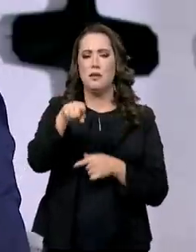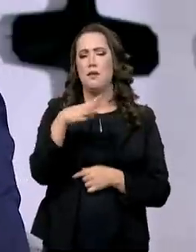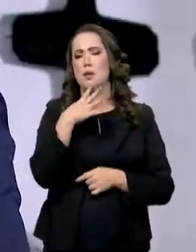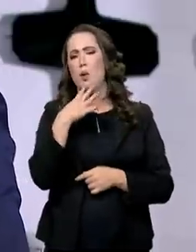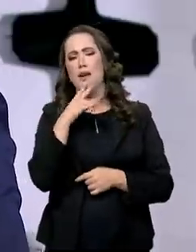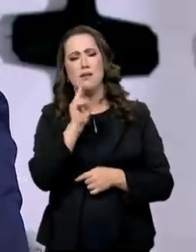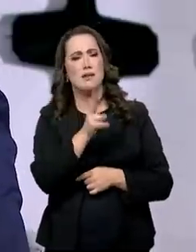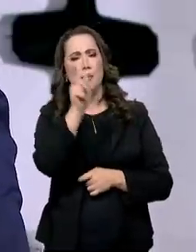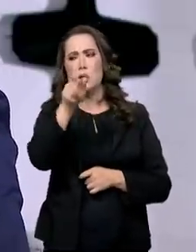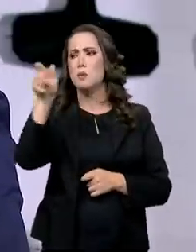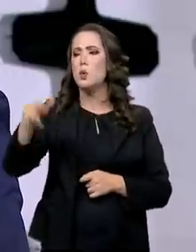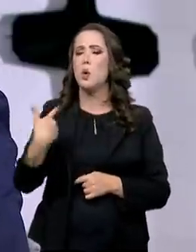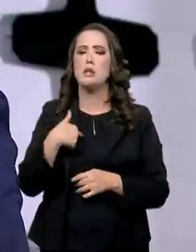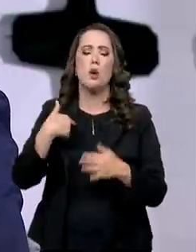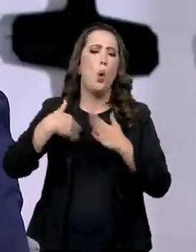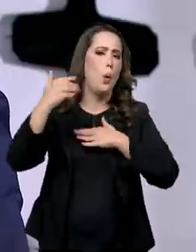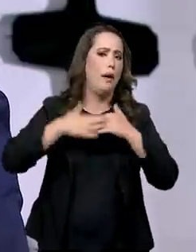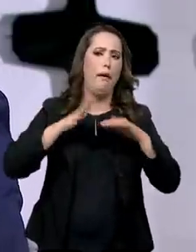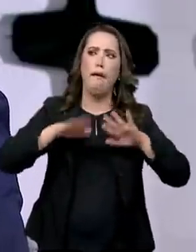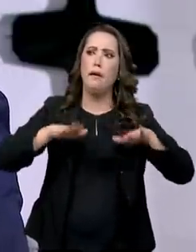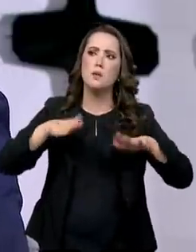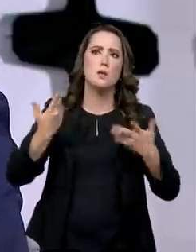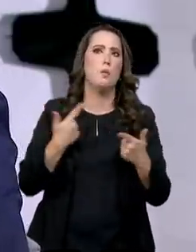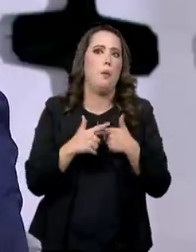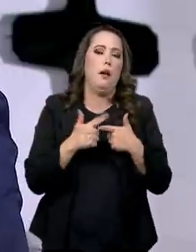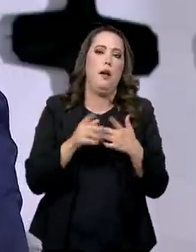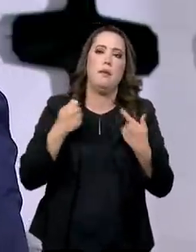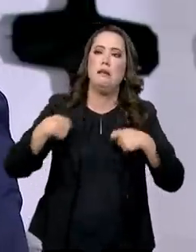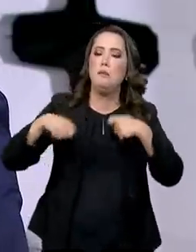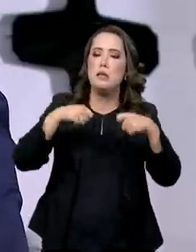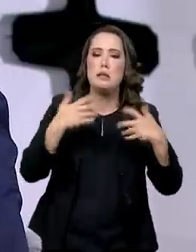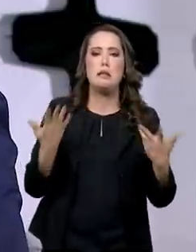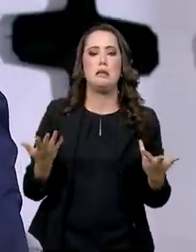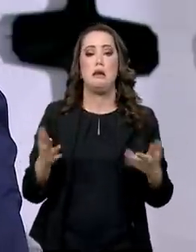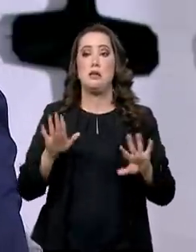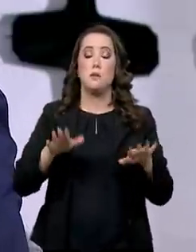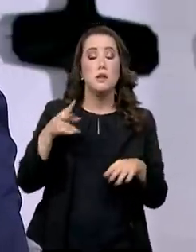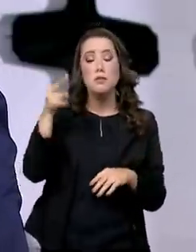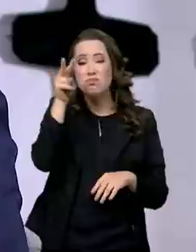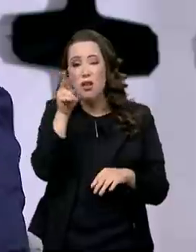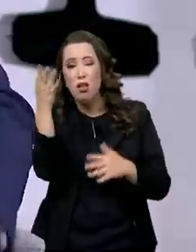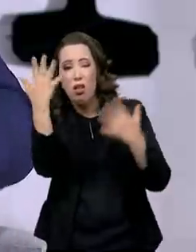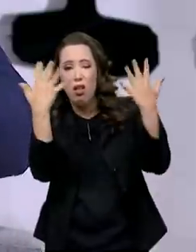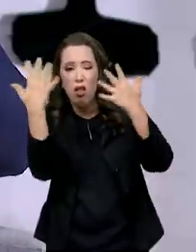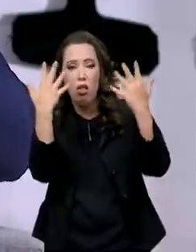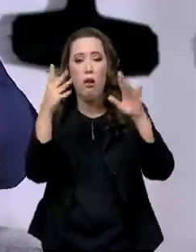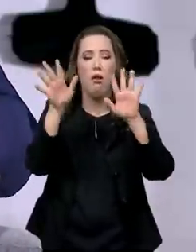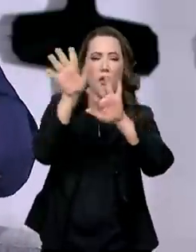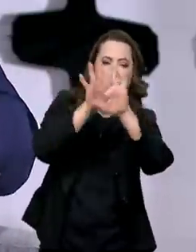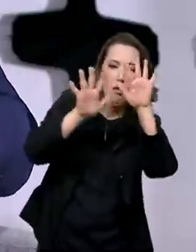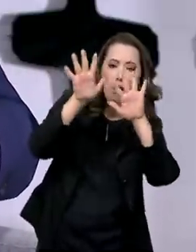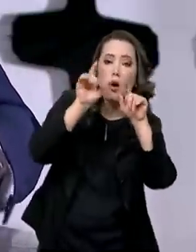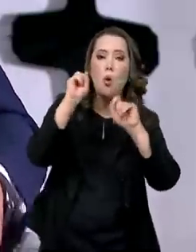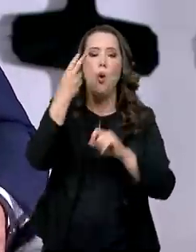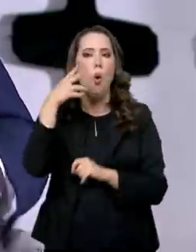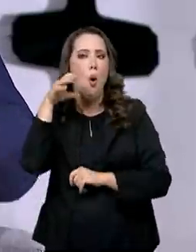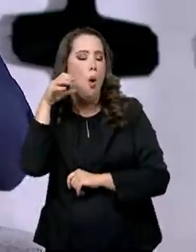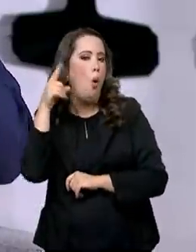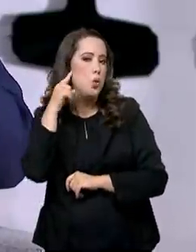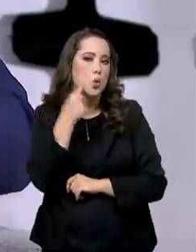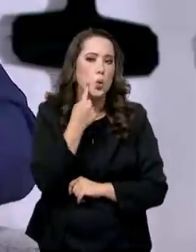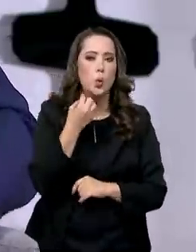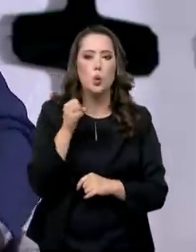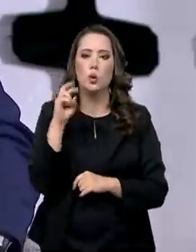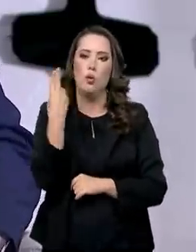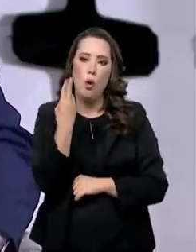conhecer alguém que tenha qualquer problema, que precisa, ou que não enxerga direito, ou que não ouve, ou que tem dificuldade de locomoção, e a gente